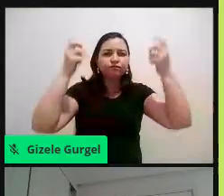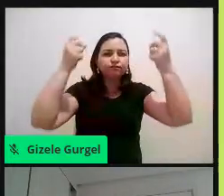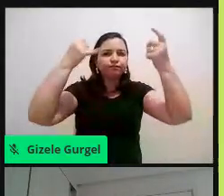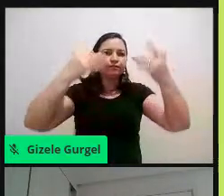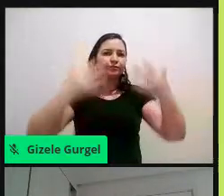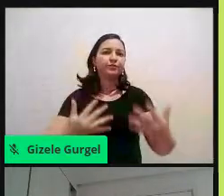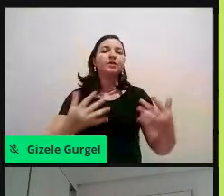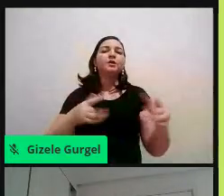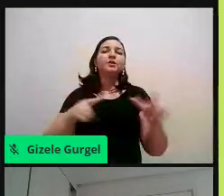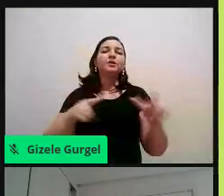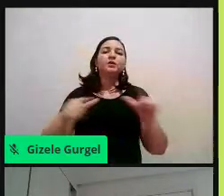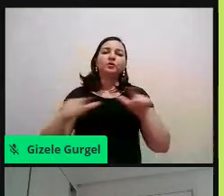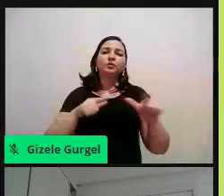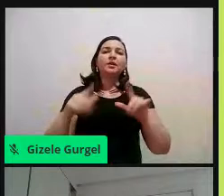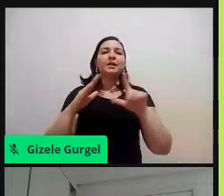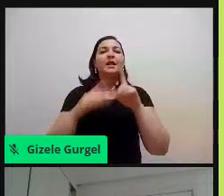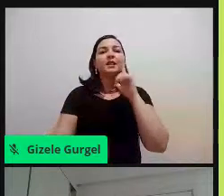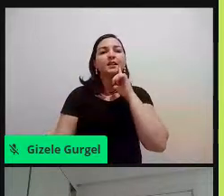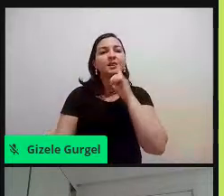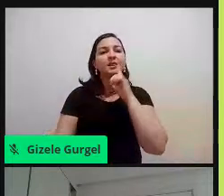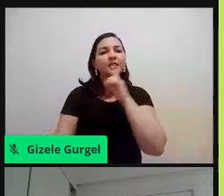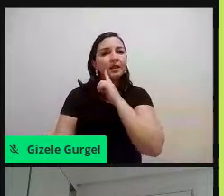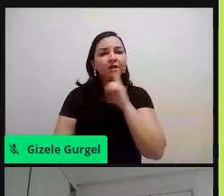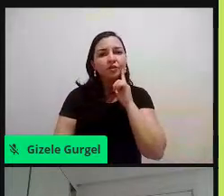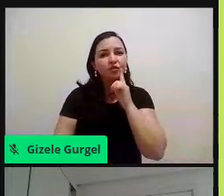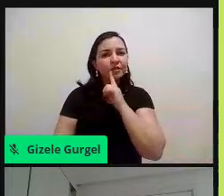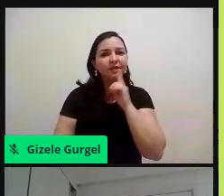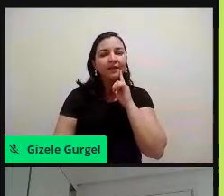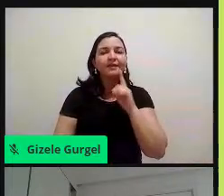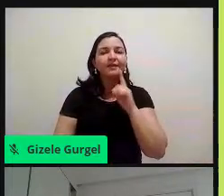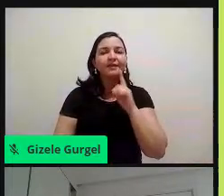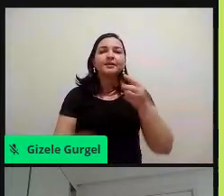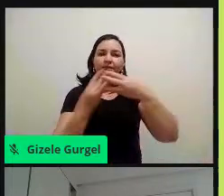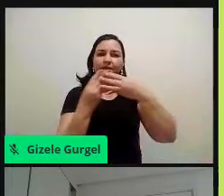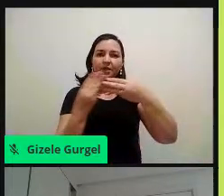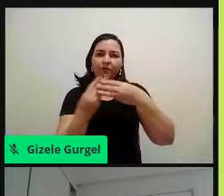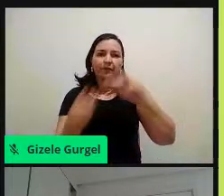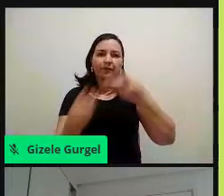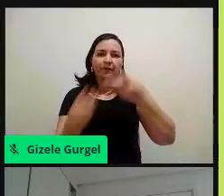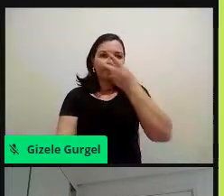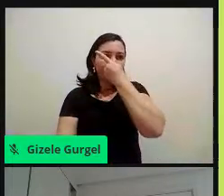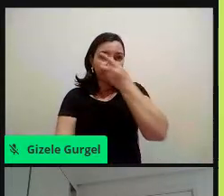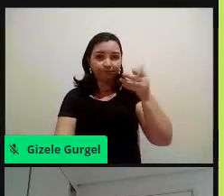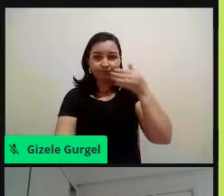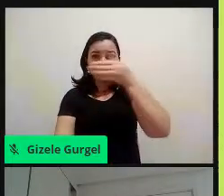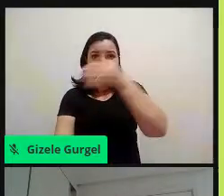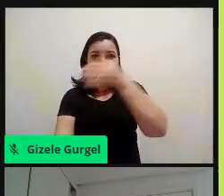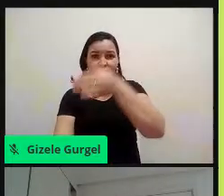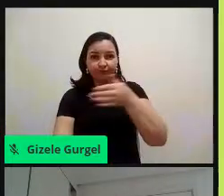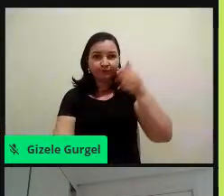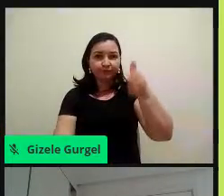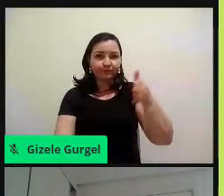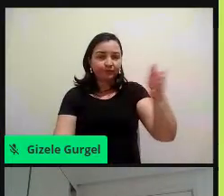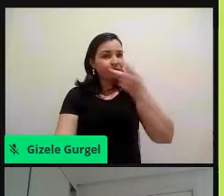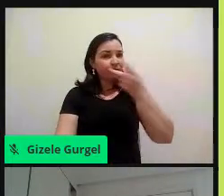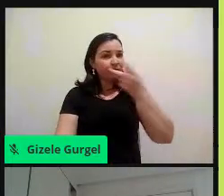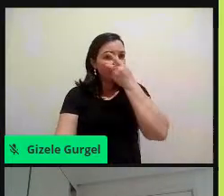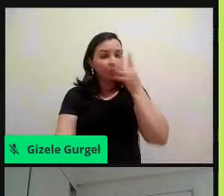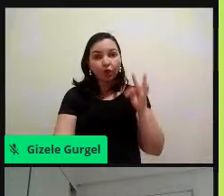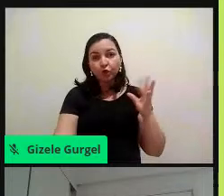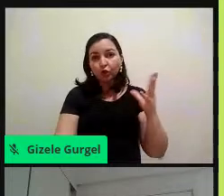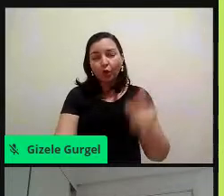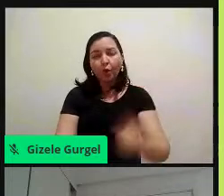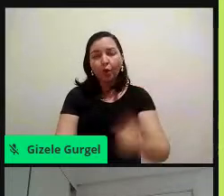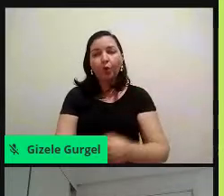atuamos, nas lanchonetes do Campus 1, a gente visitou, cada lanchonete do Campus 1, todas foram visitadas,